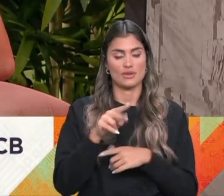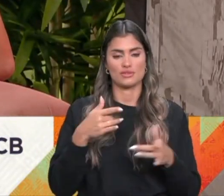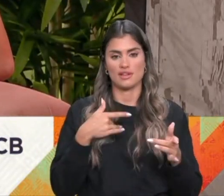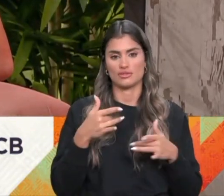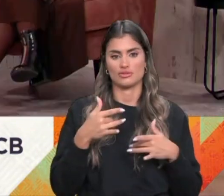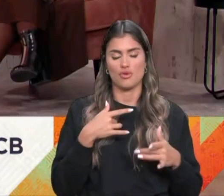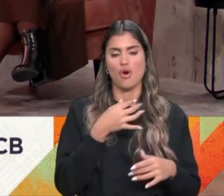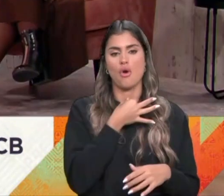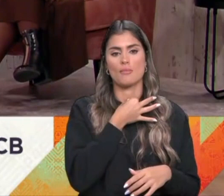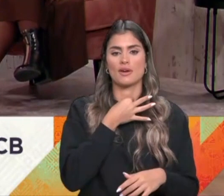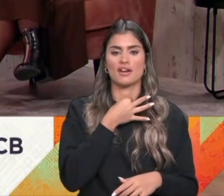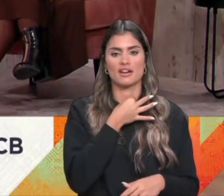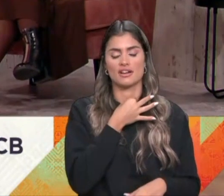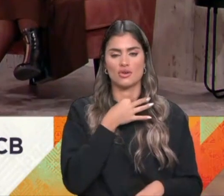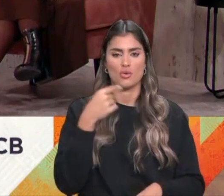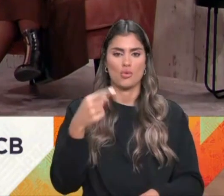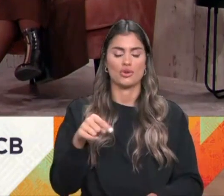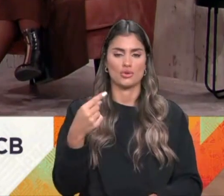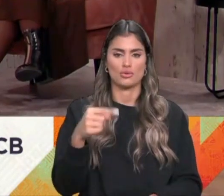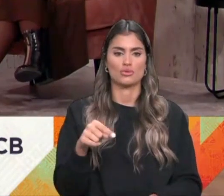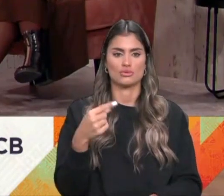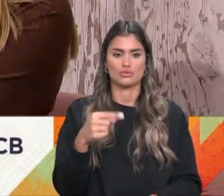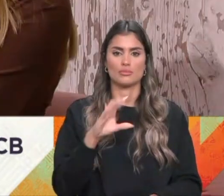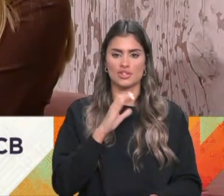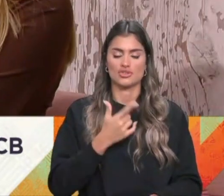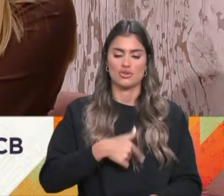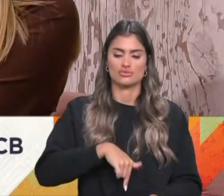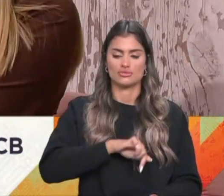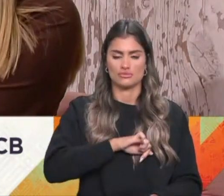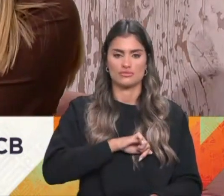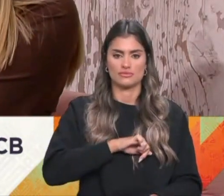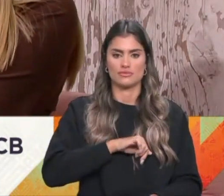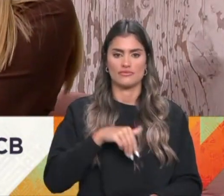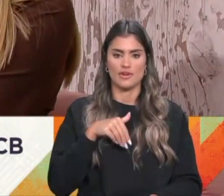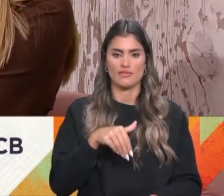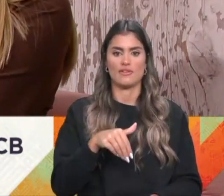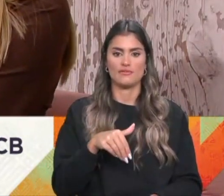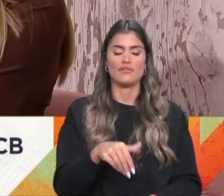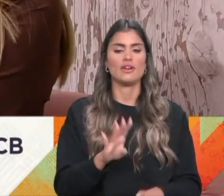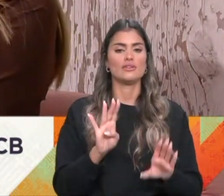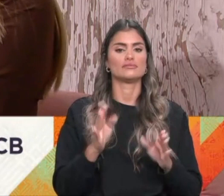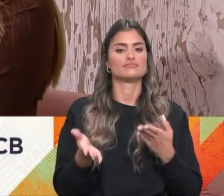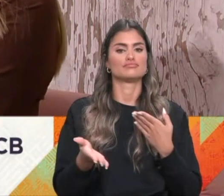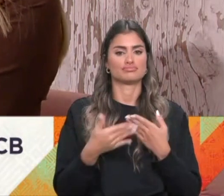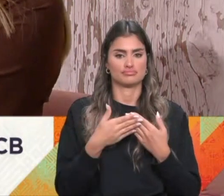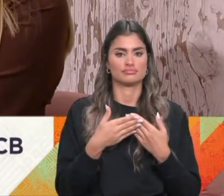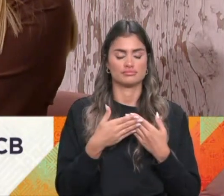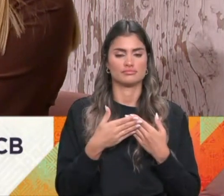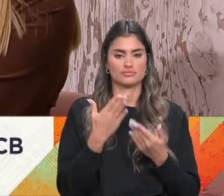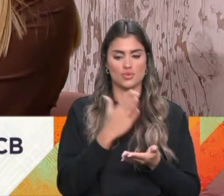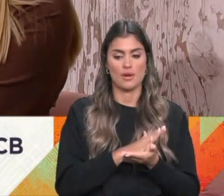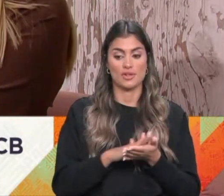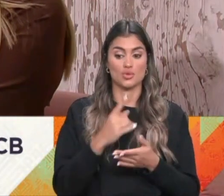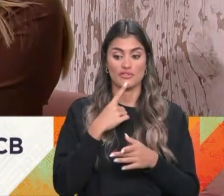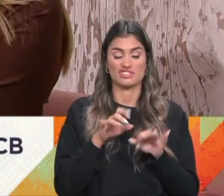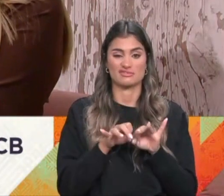Teatro Nacional de São Carlos, o único que temos no nosso país e que vai encerrar para a reabilitação. Nunca mais voltará a ser o